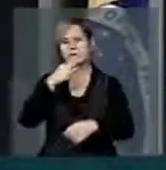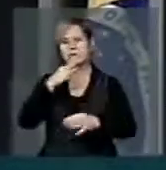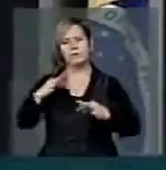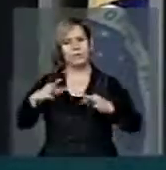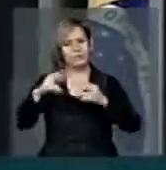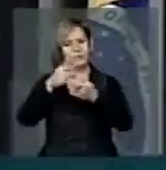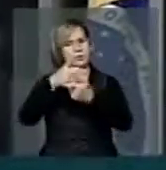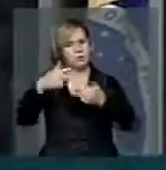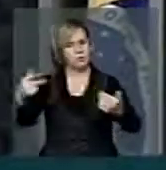Muito obrigado, presidente.